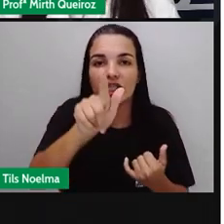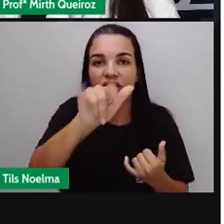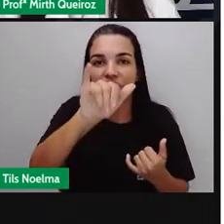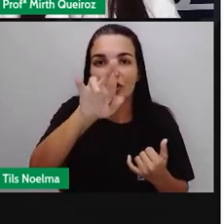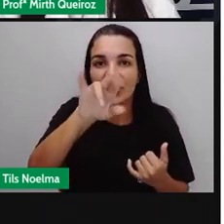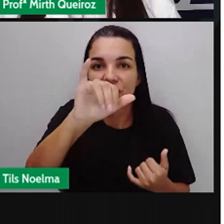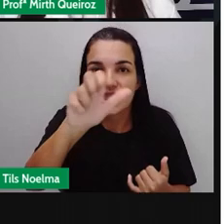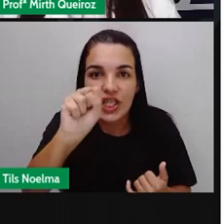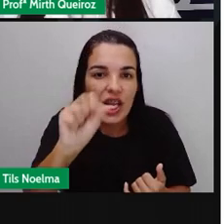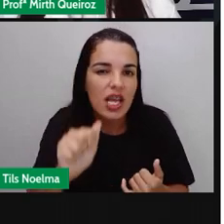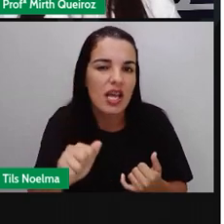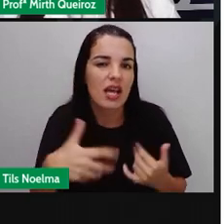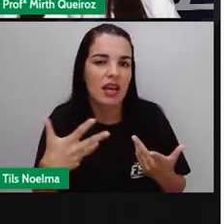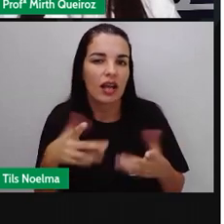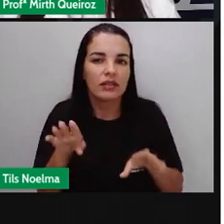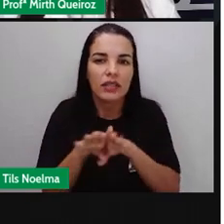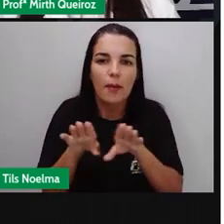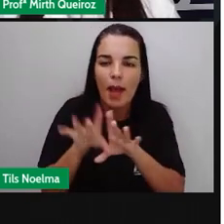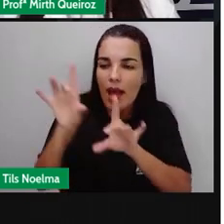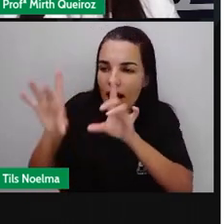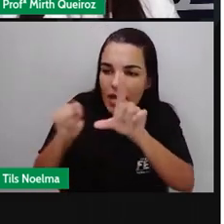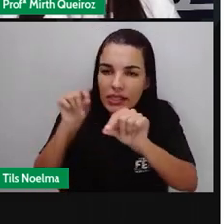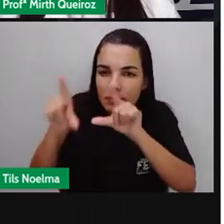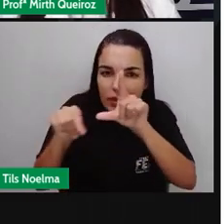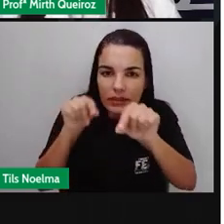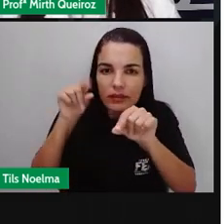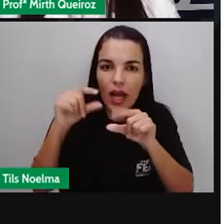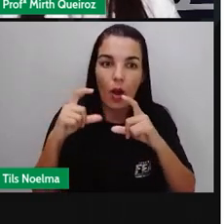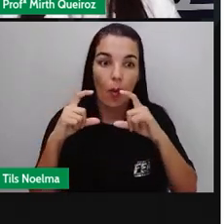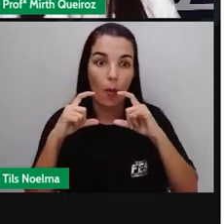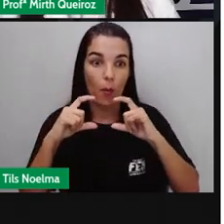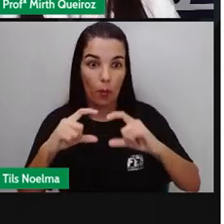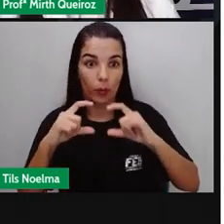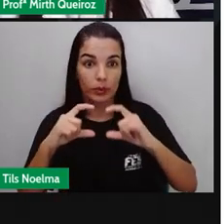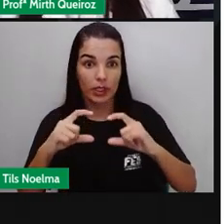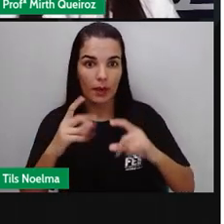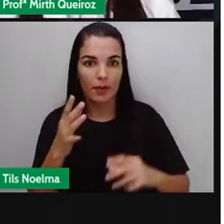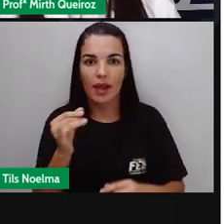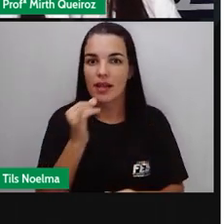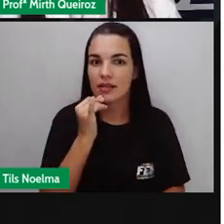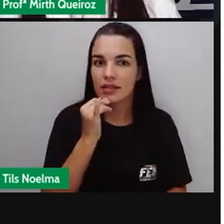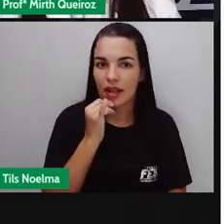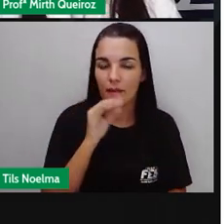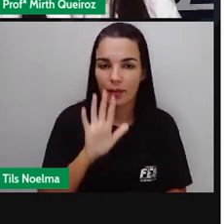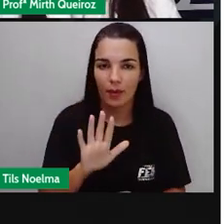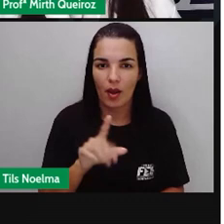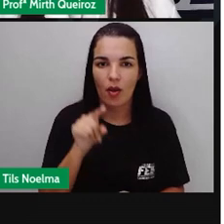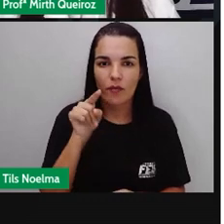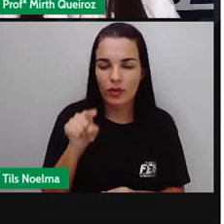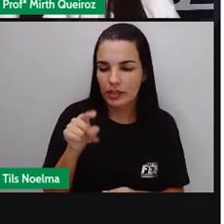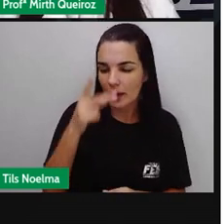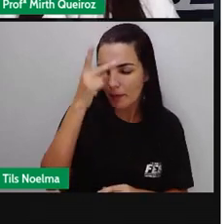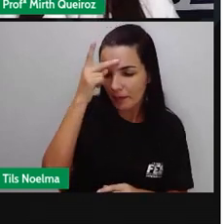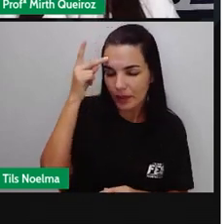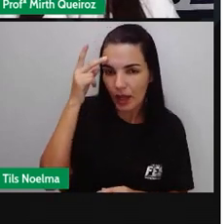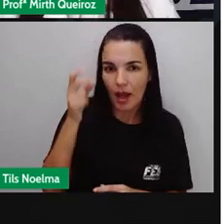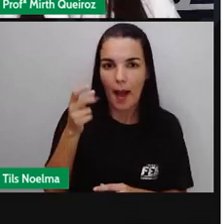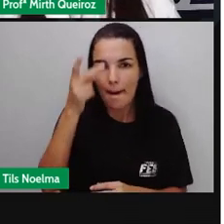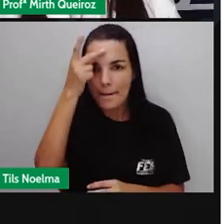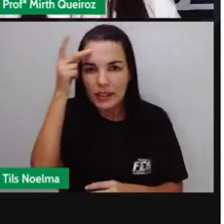ironia, especificação de um termo. E aí a gente tem como exemplo, como afirmou Descartes.